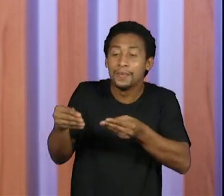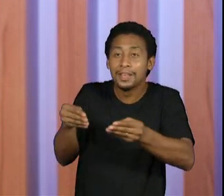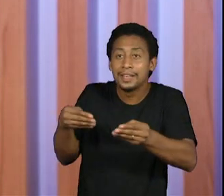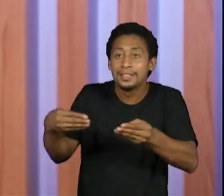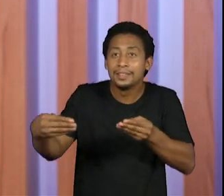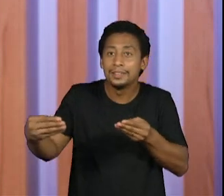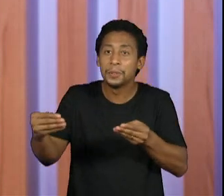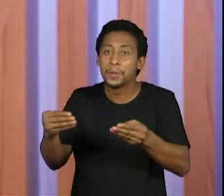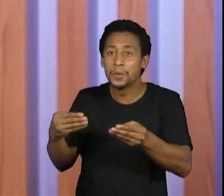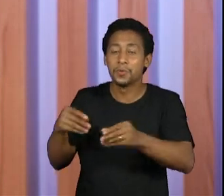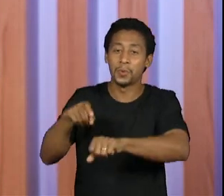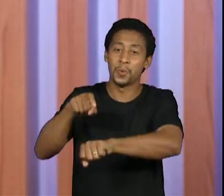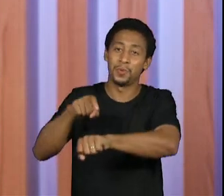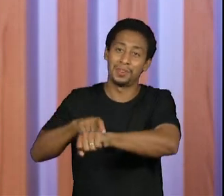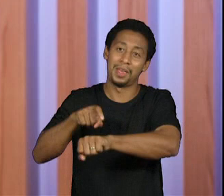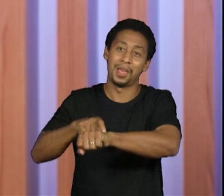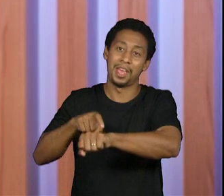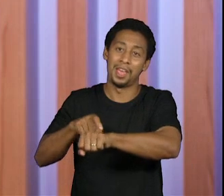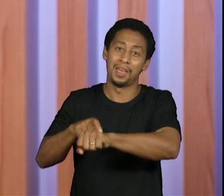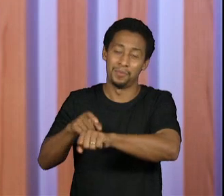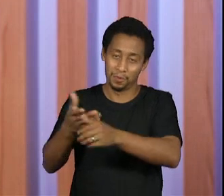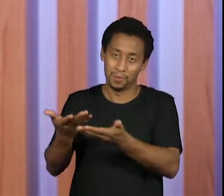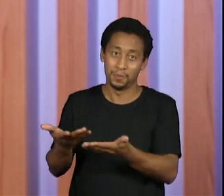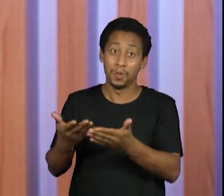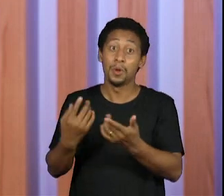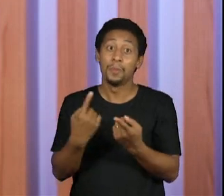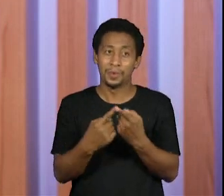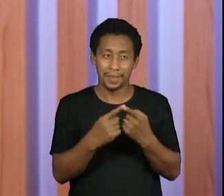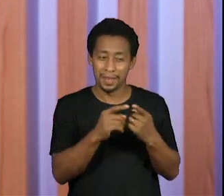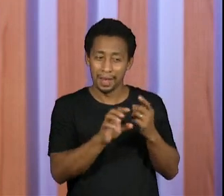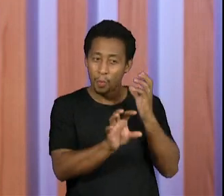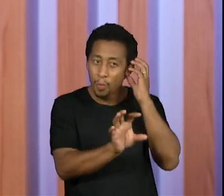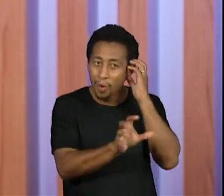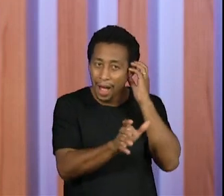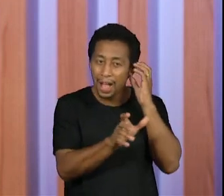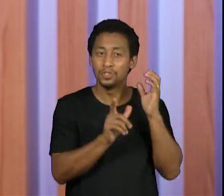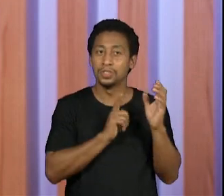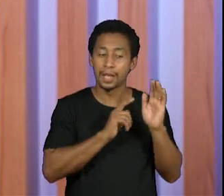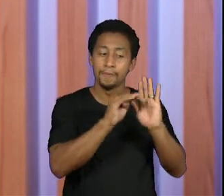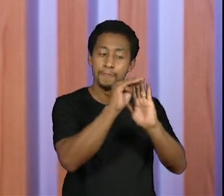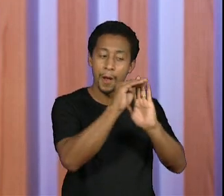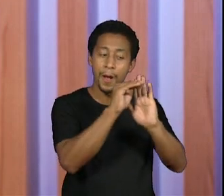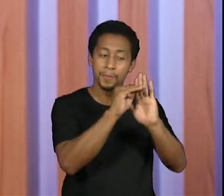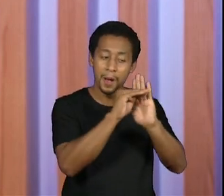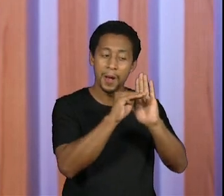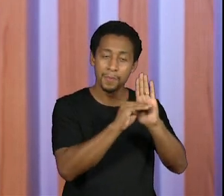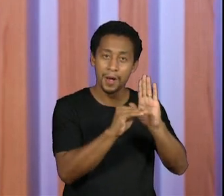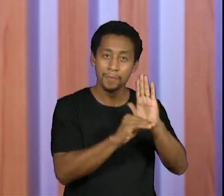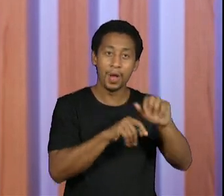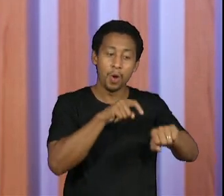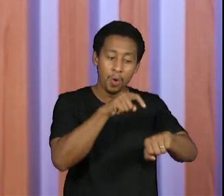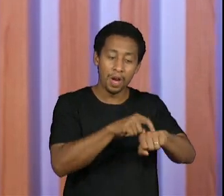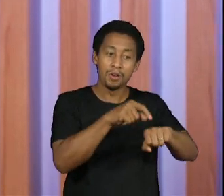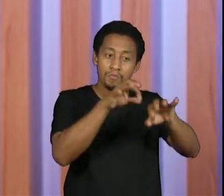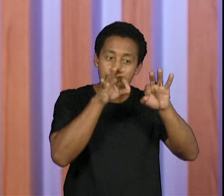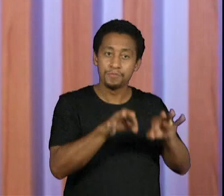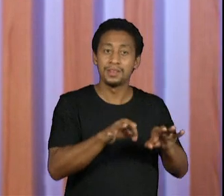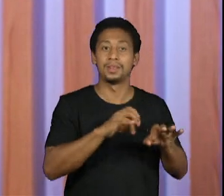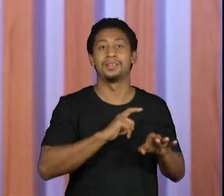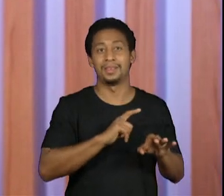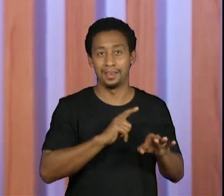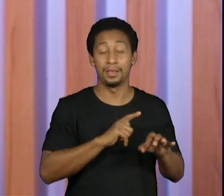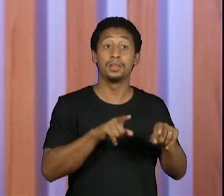Normalmente ali num programa de rádio, você já fica um pouco encaixado. Tem uma questão ali já de ser alguma coisa muito